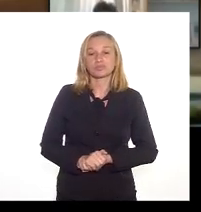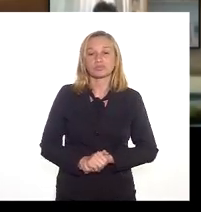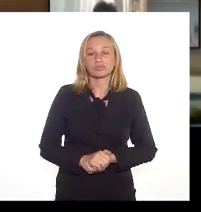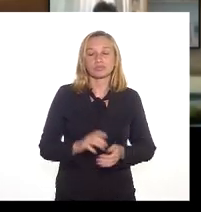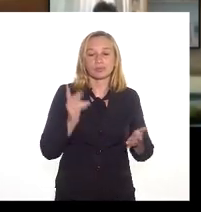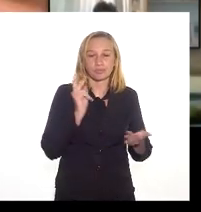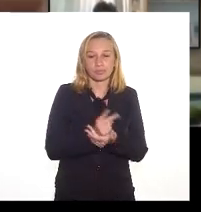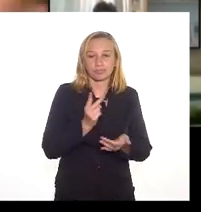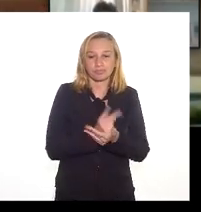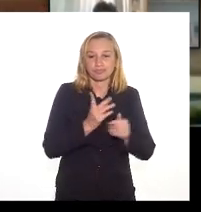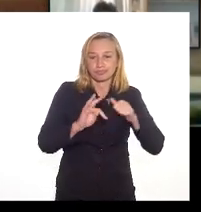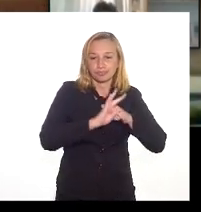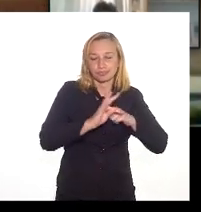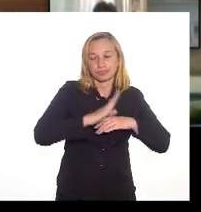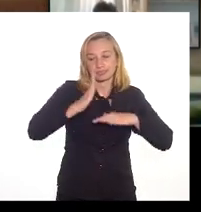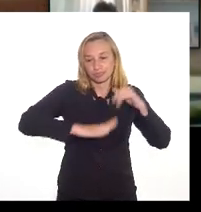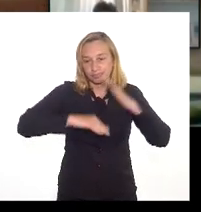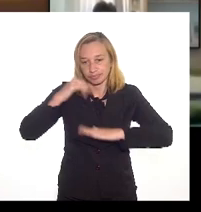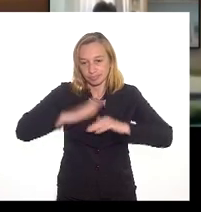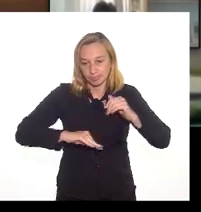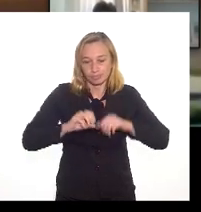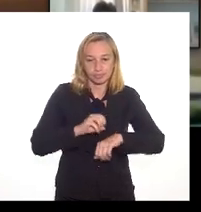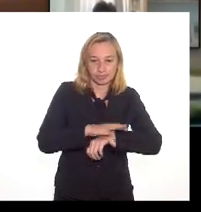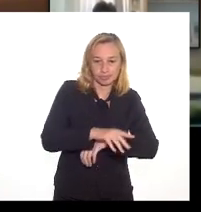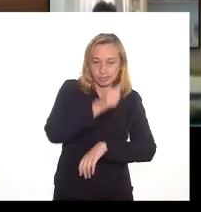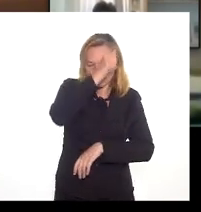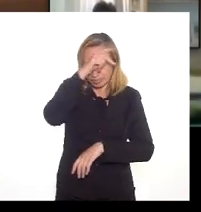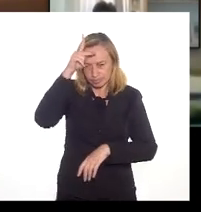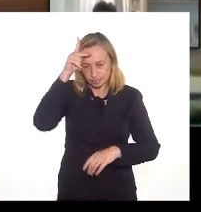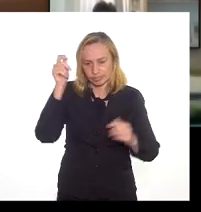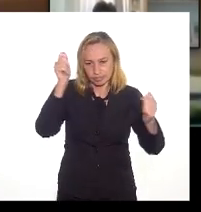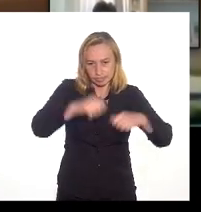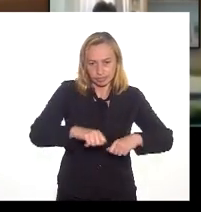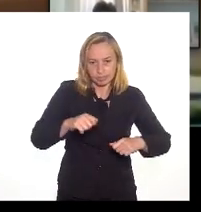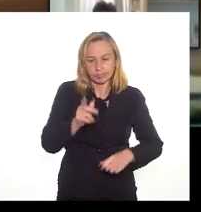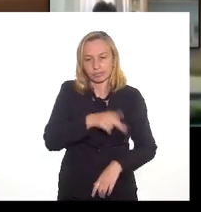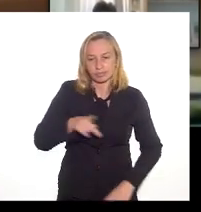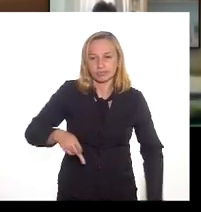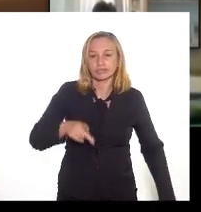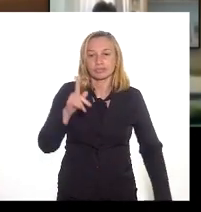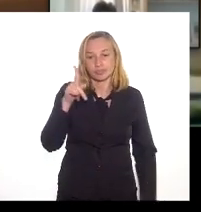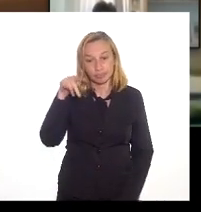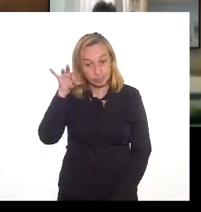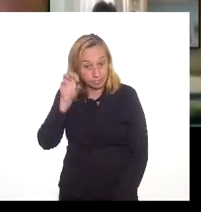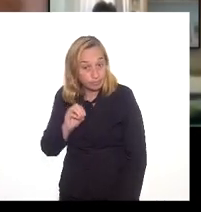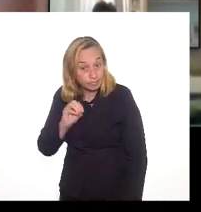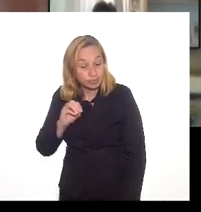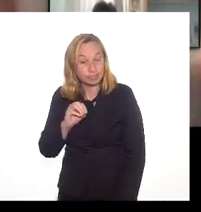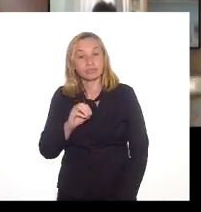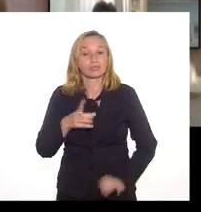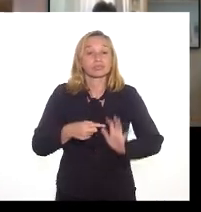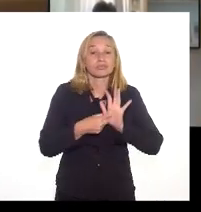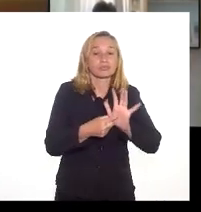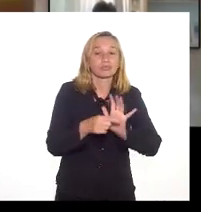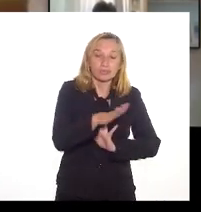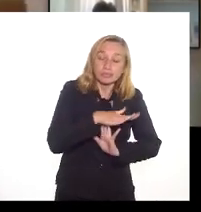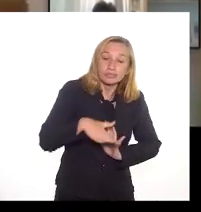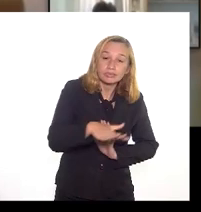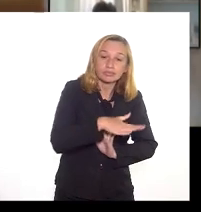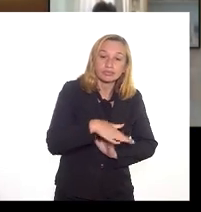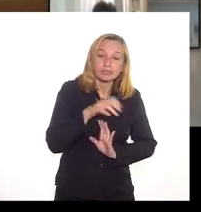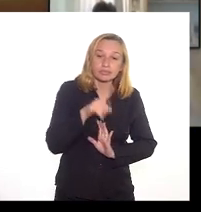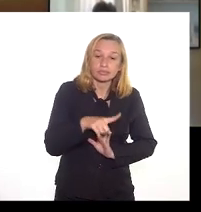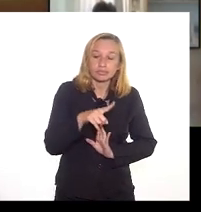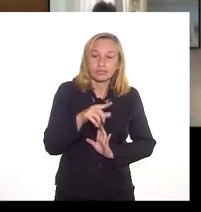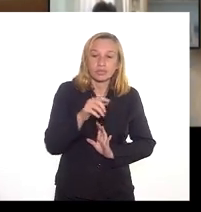técnicos os profissionais indicados pela prefeitura muito capacitados como o professor Paulo Canedo aponta que aquela região é uma região de